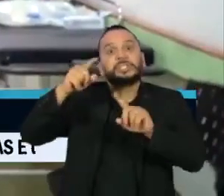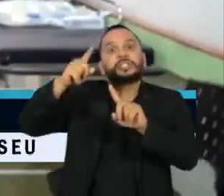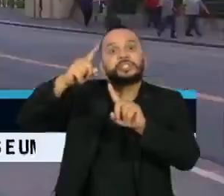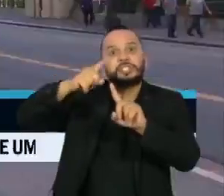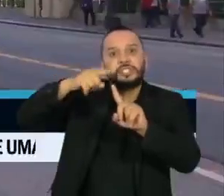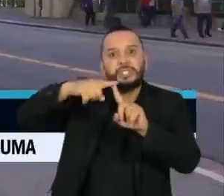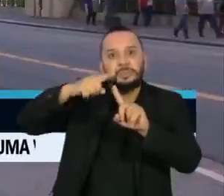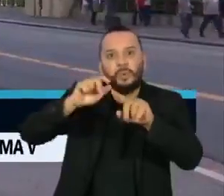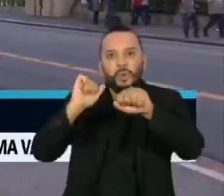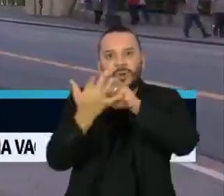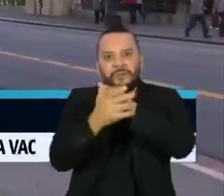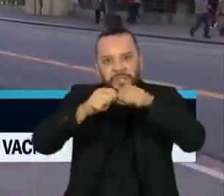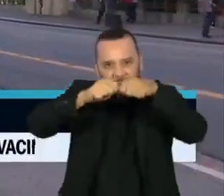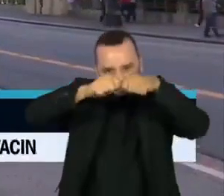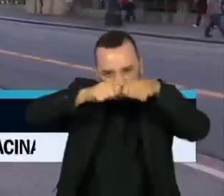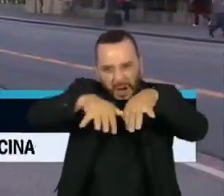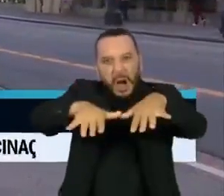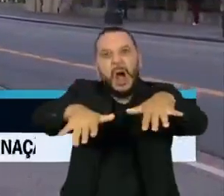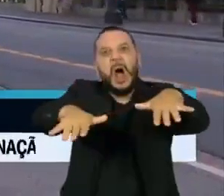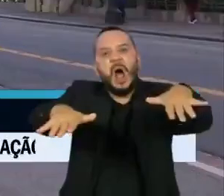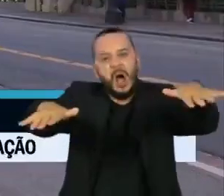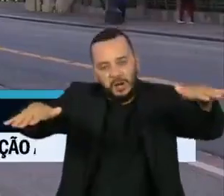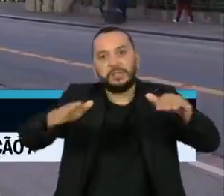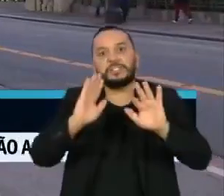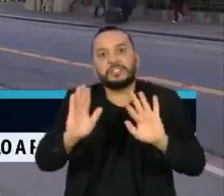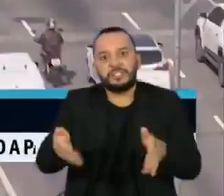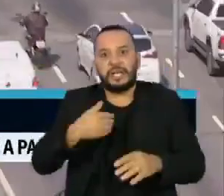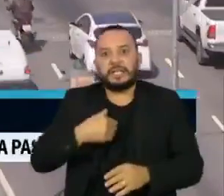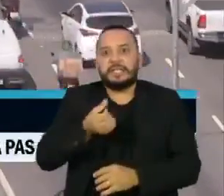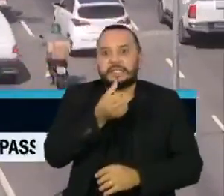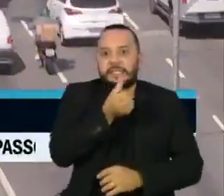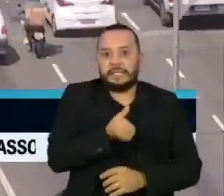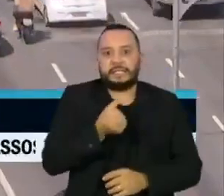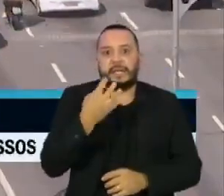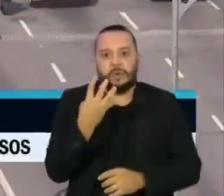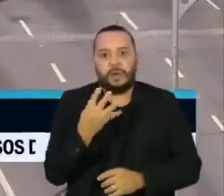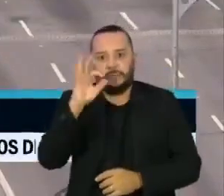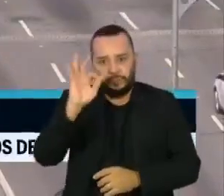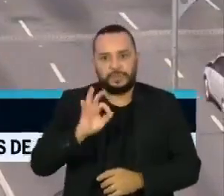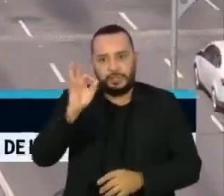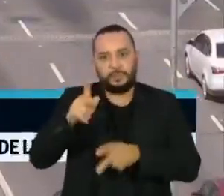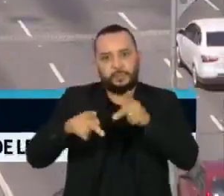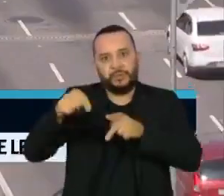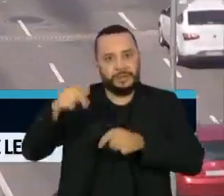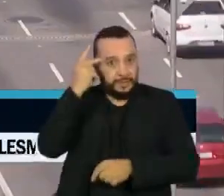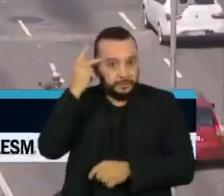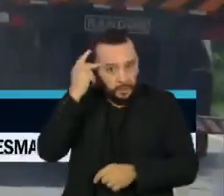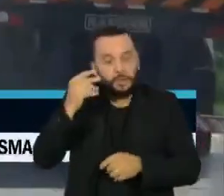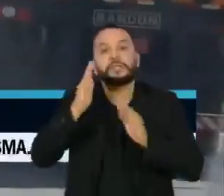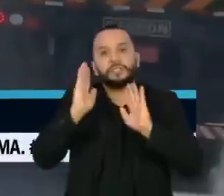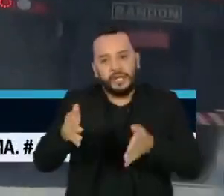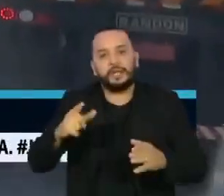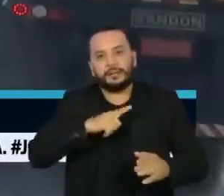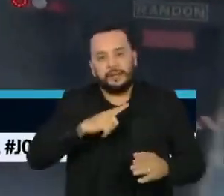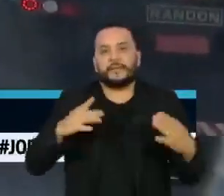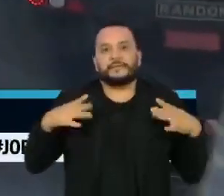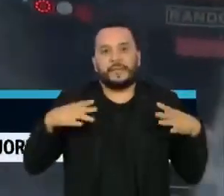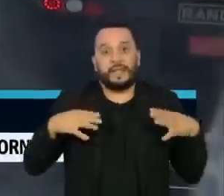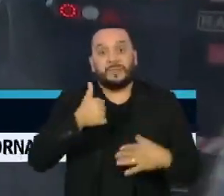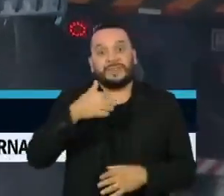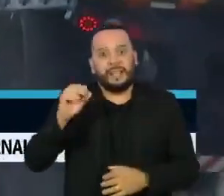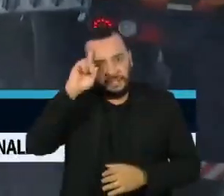A cidade entrou hoje, no mega feriado de 10 dias, em uma tentativa de conter a circulação do coronavírus. Para